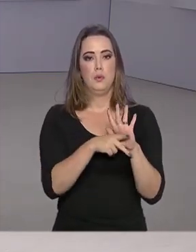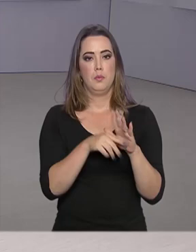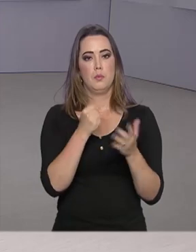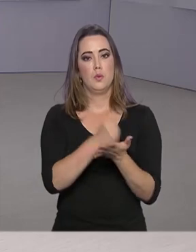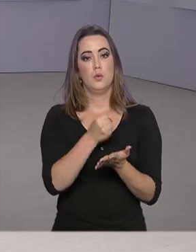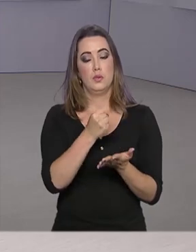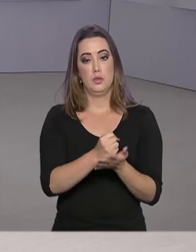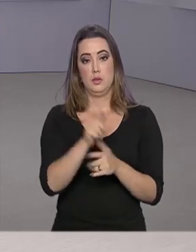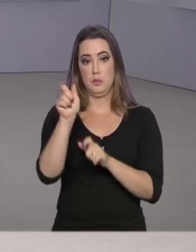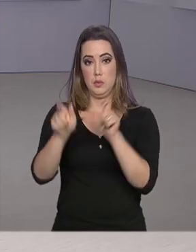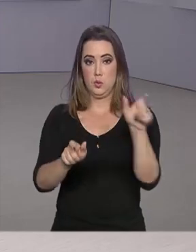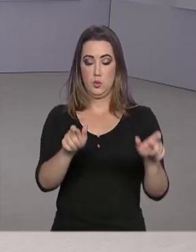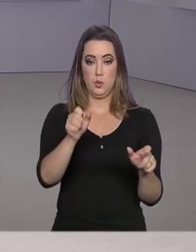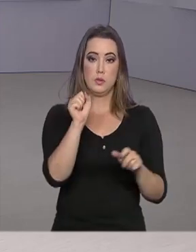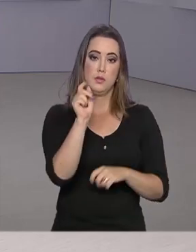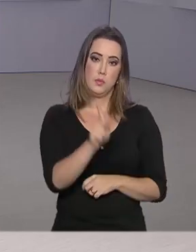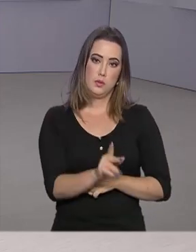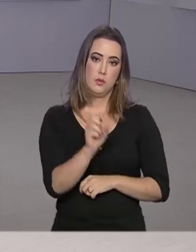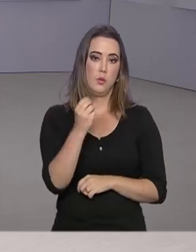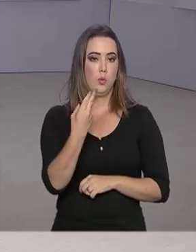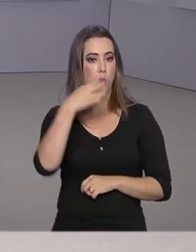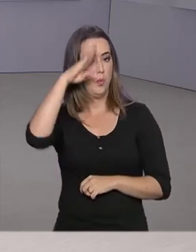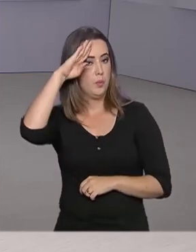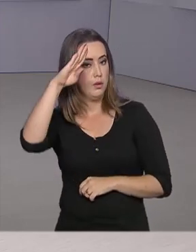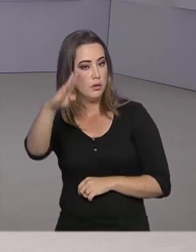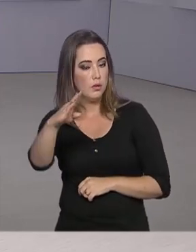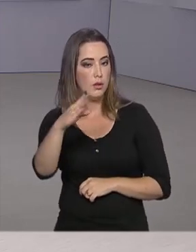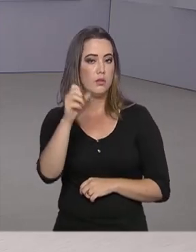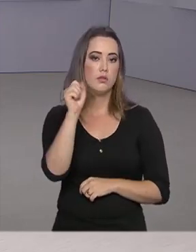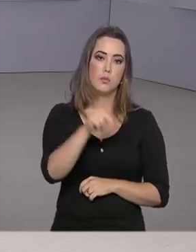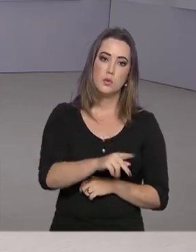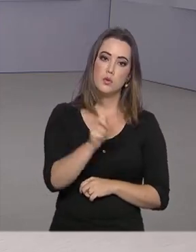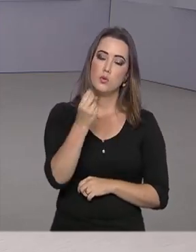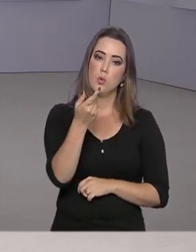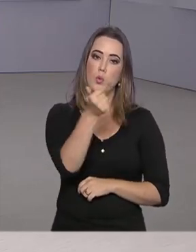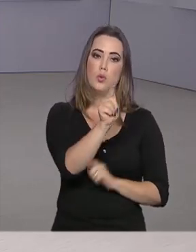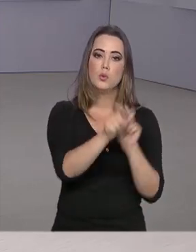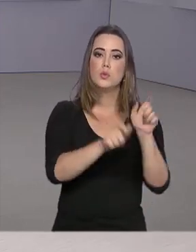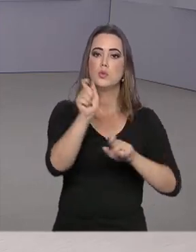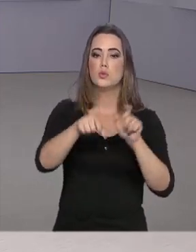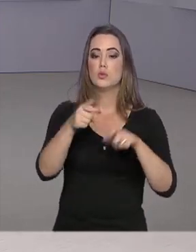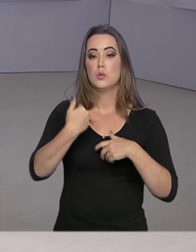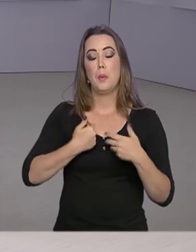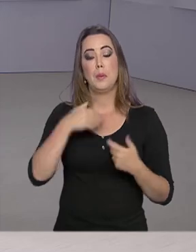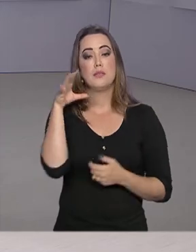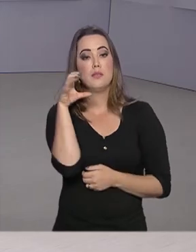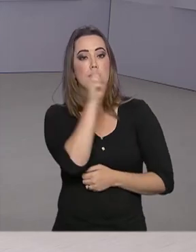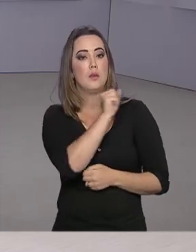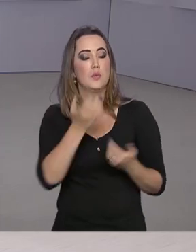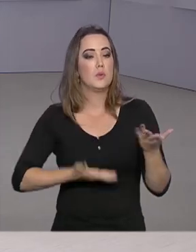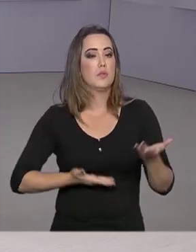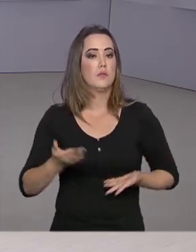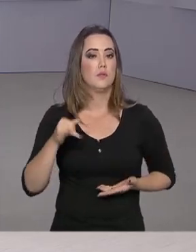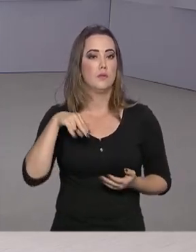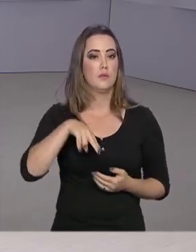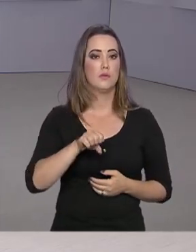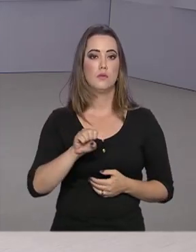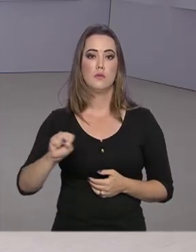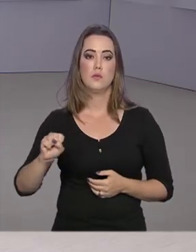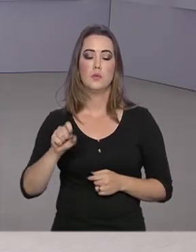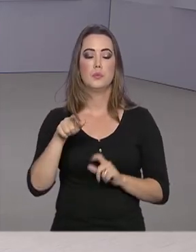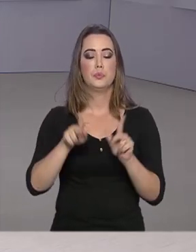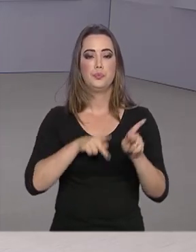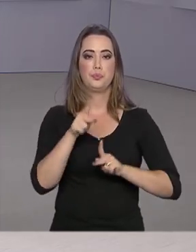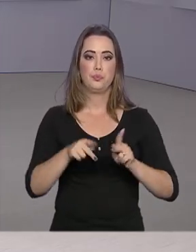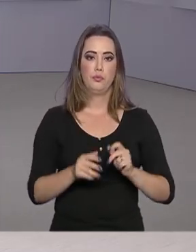contratação de servidores civis aposentados, militares da reserva e outros candidatos para agilizar os serviços do INSS